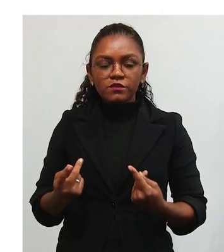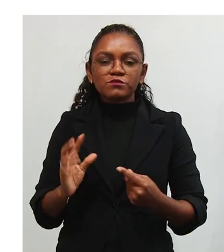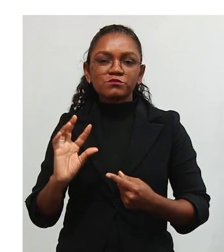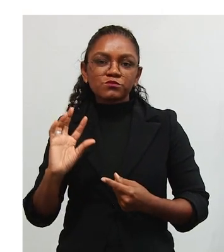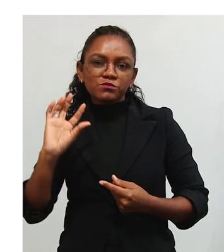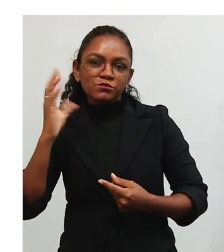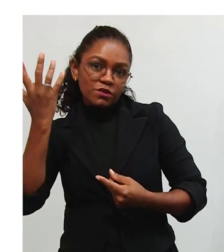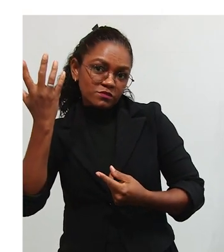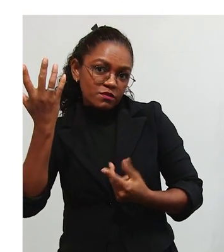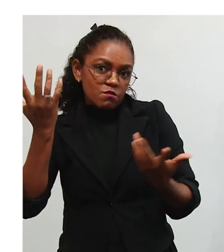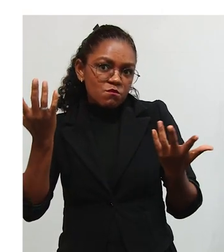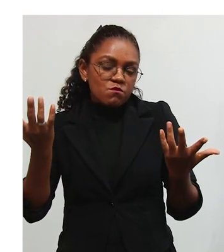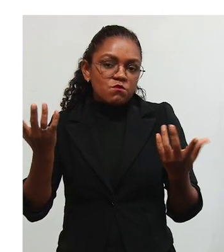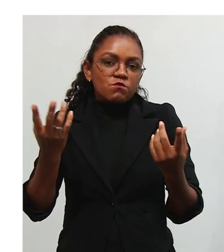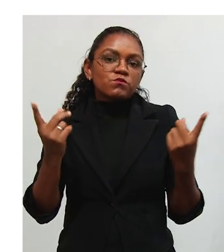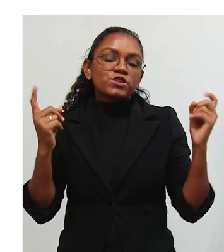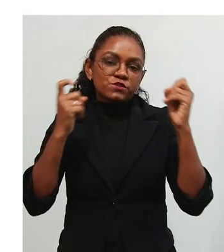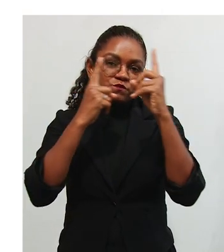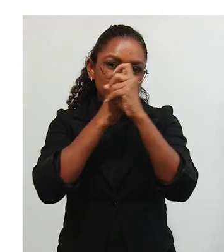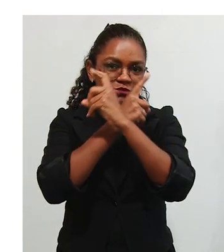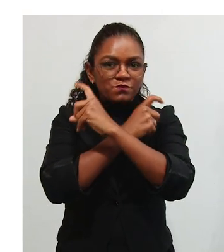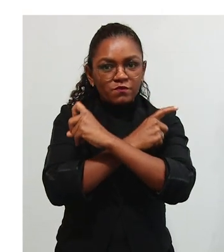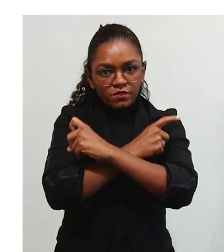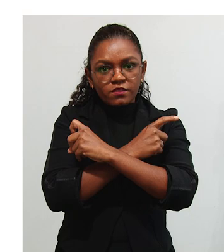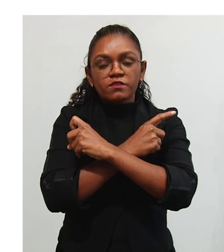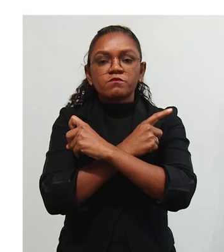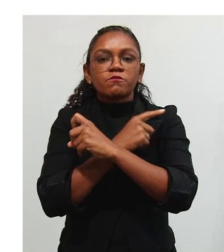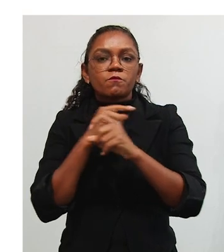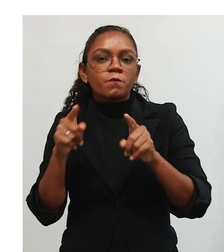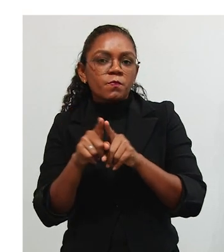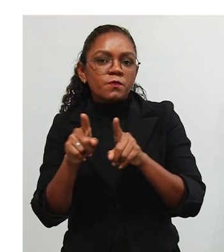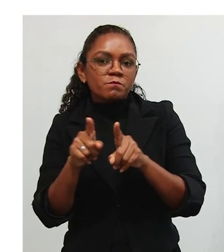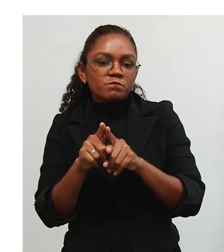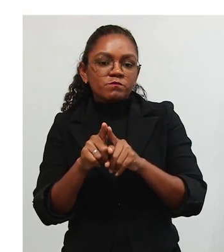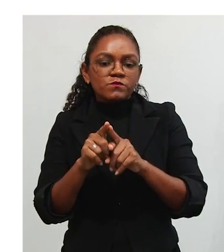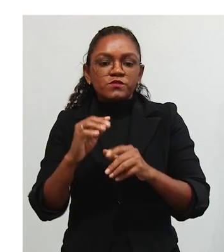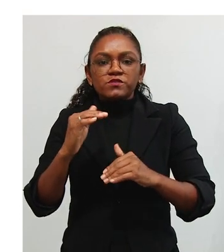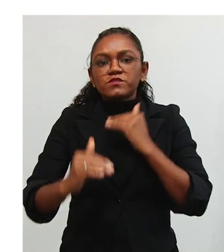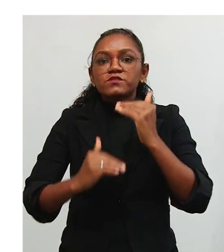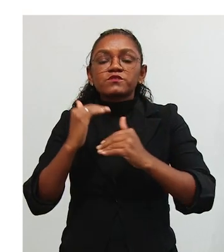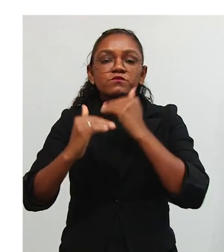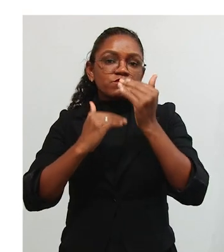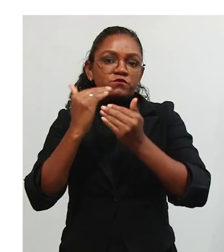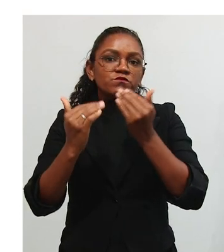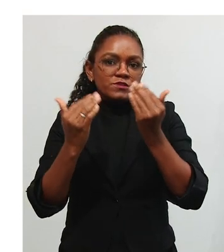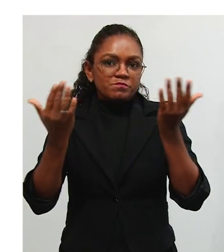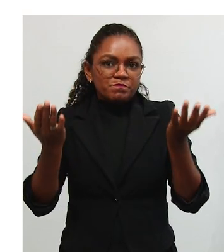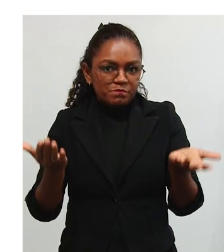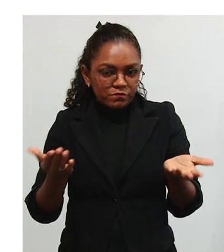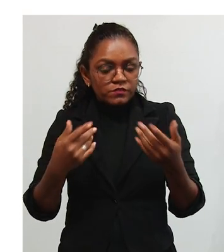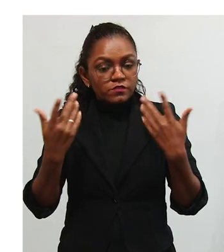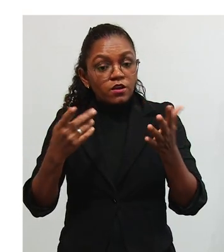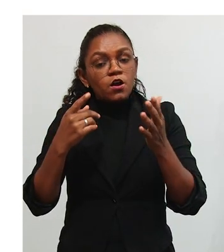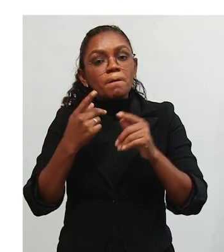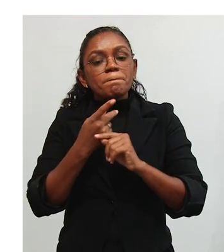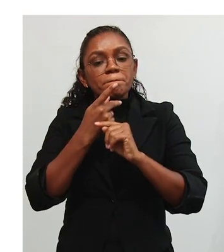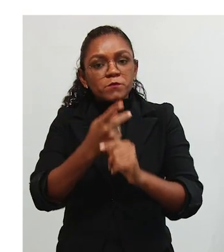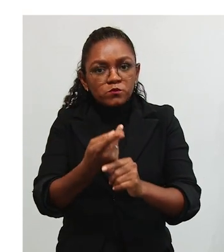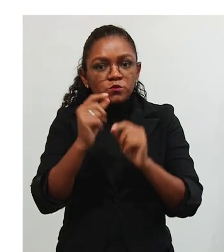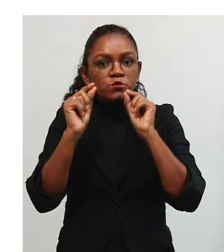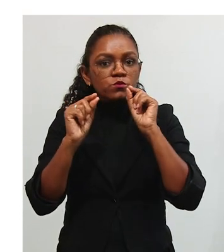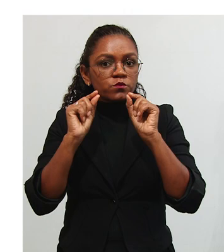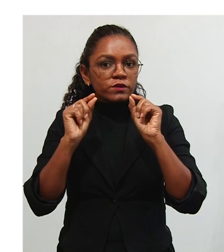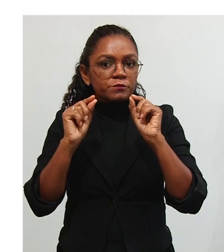de dificuldade de se desenvolver. A gente busca